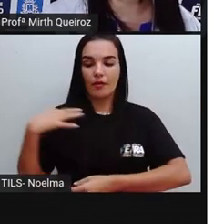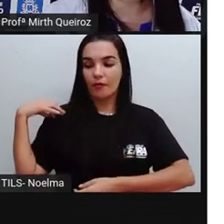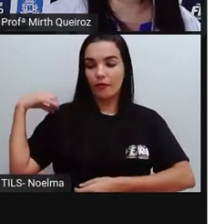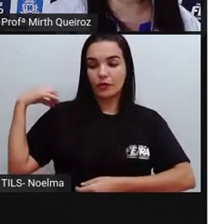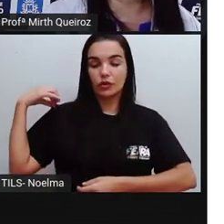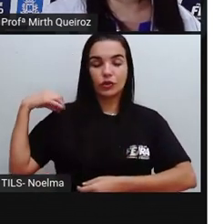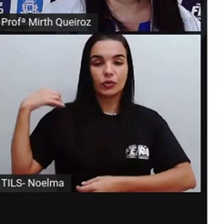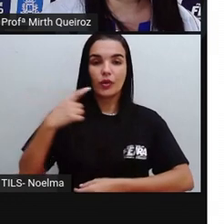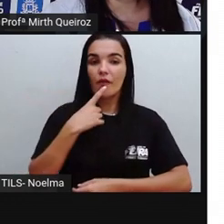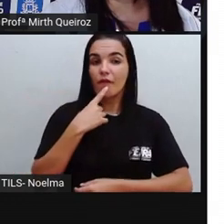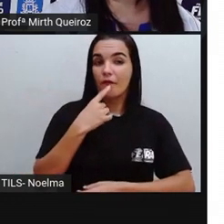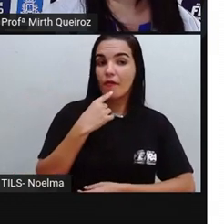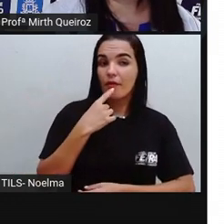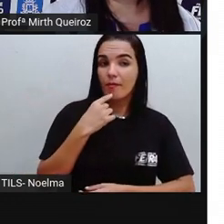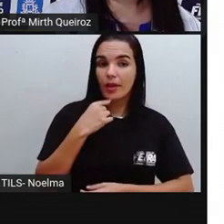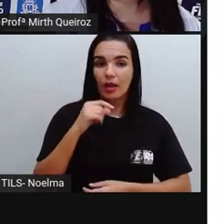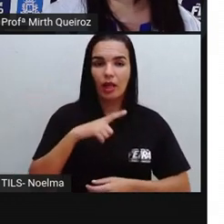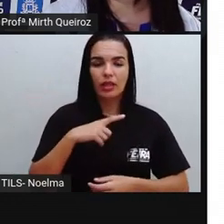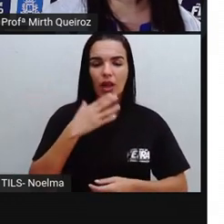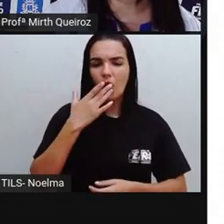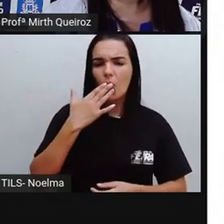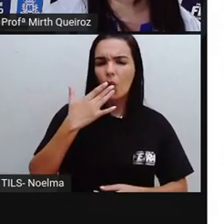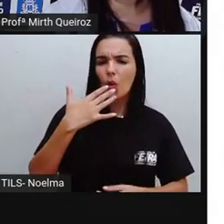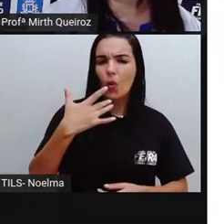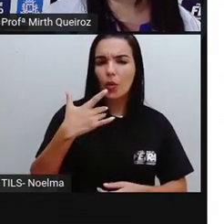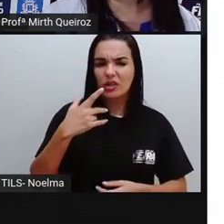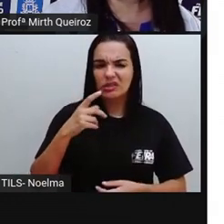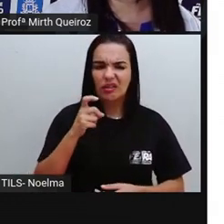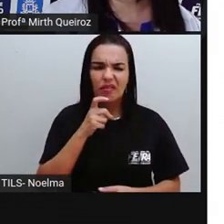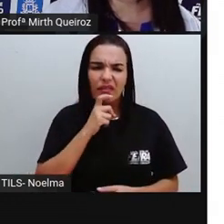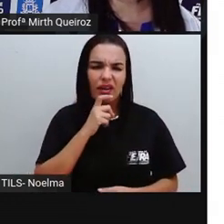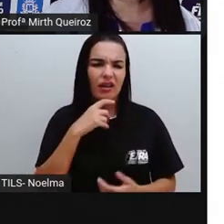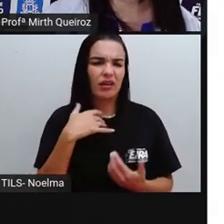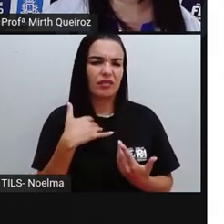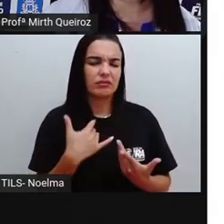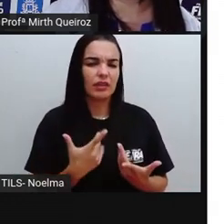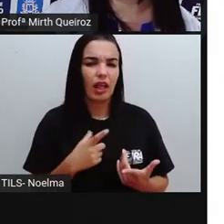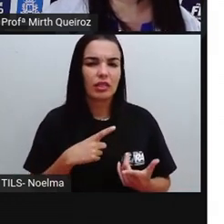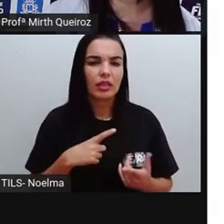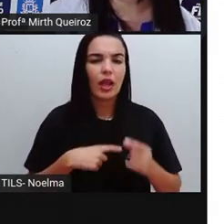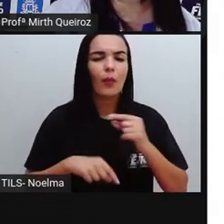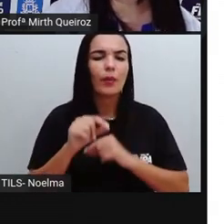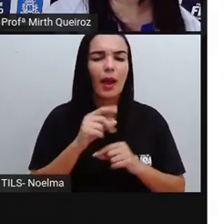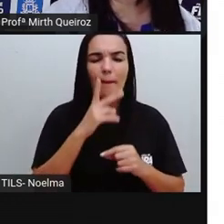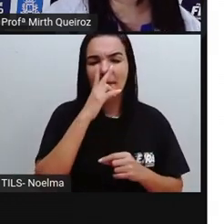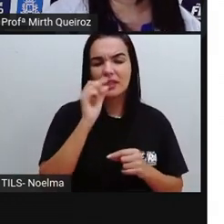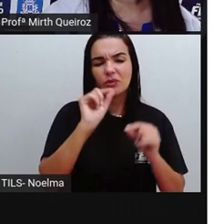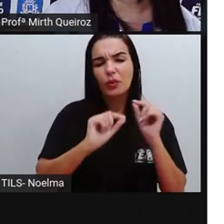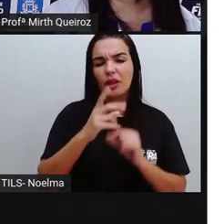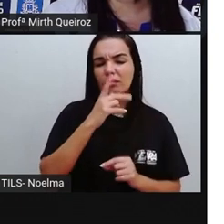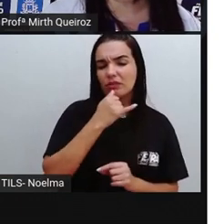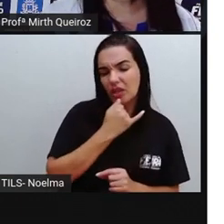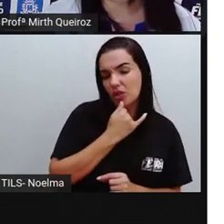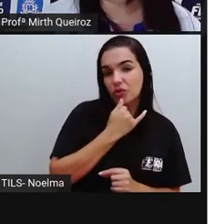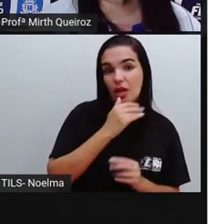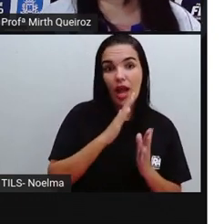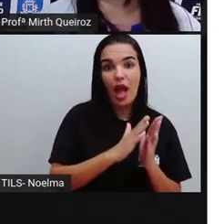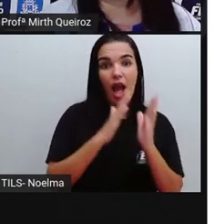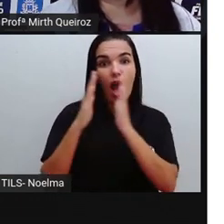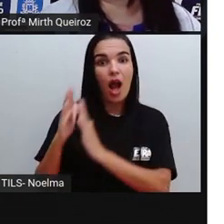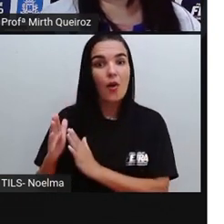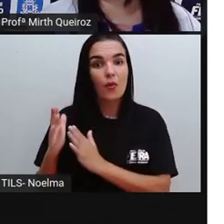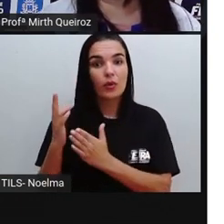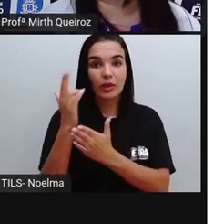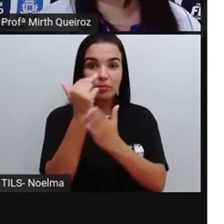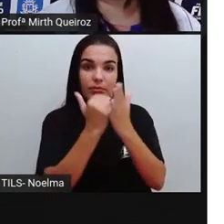1926, as cores utilizadas são cores mais frias. Então, a imagem passa a algo mais triste. Já na segunda,